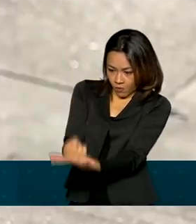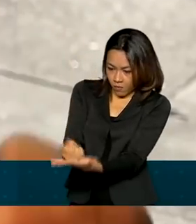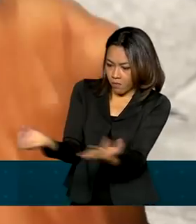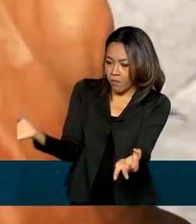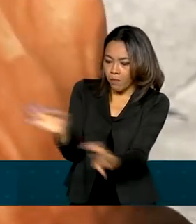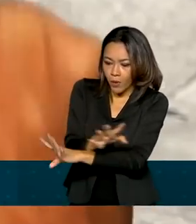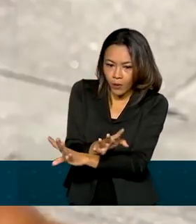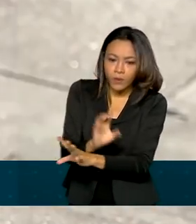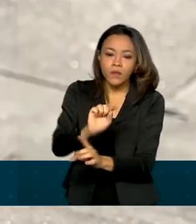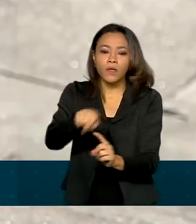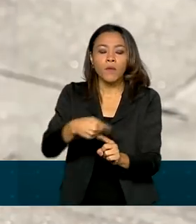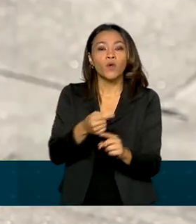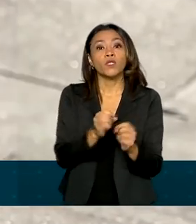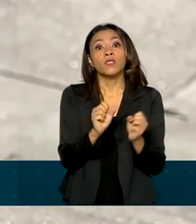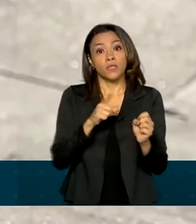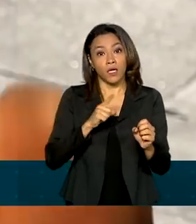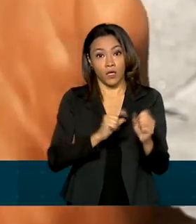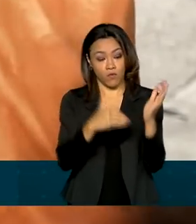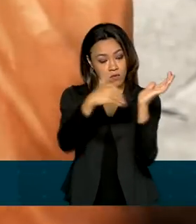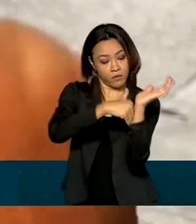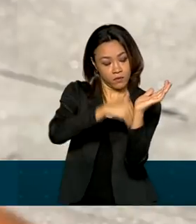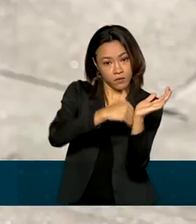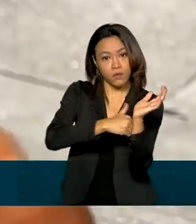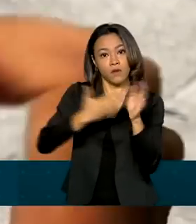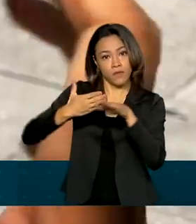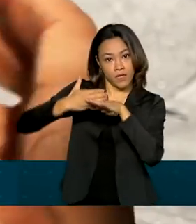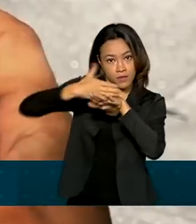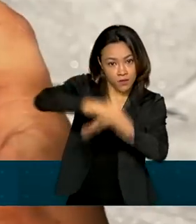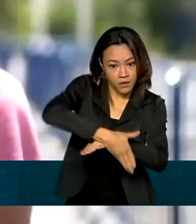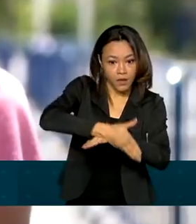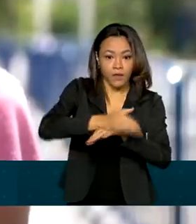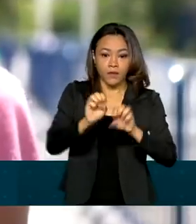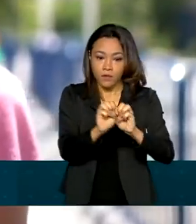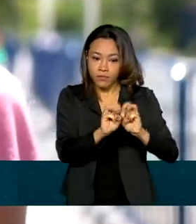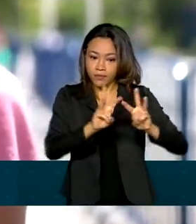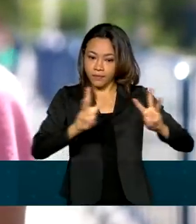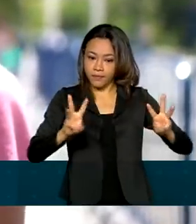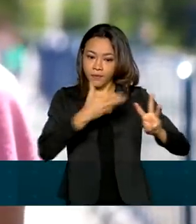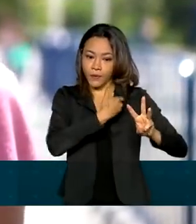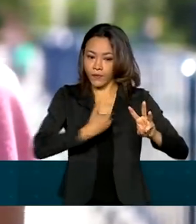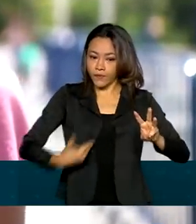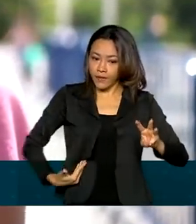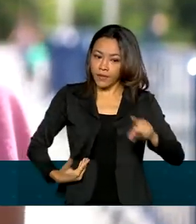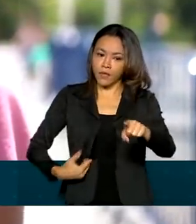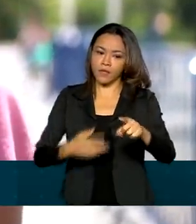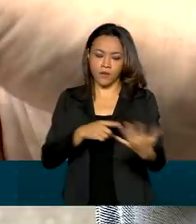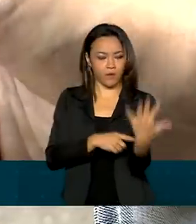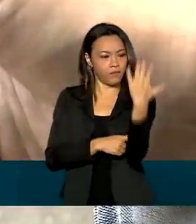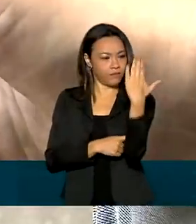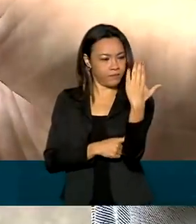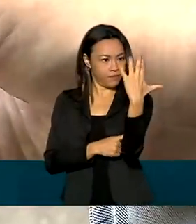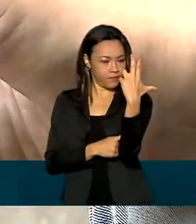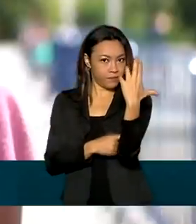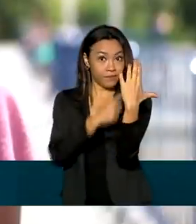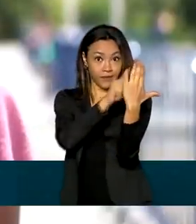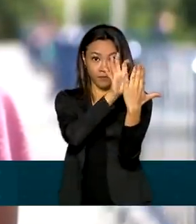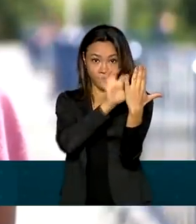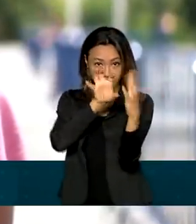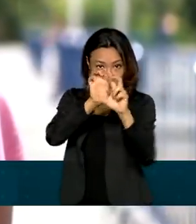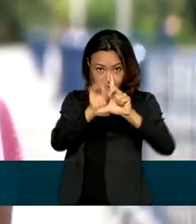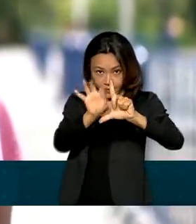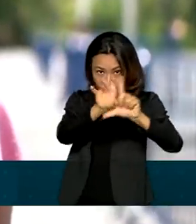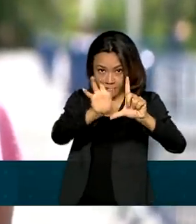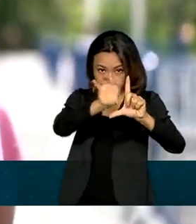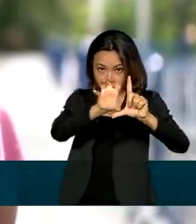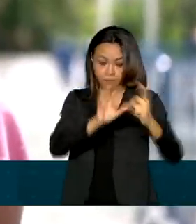feito através do login único do gov.br. É só apontar a câmera para o QR Code e